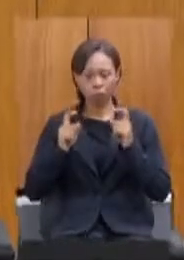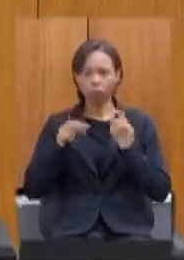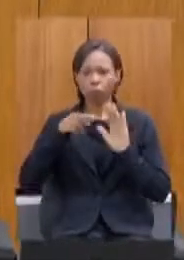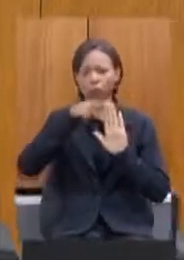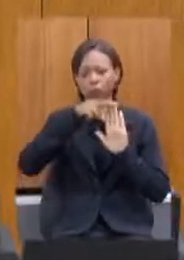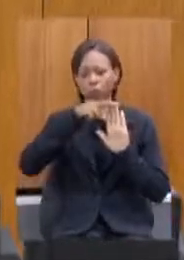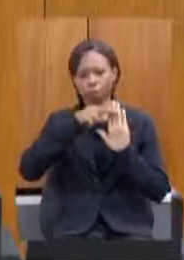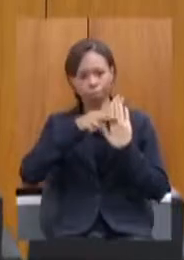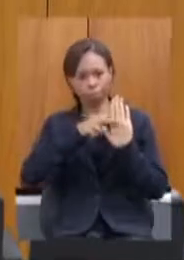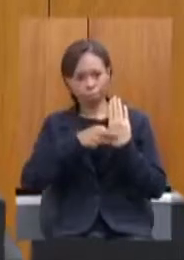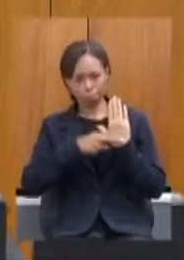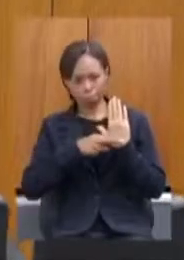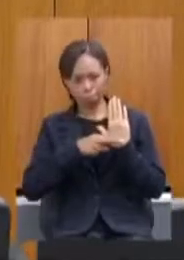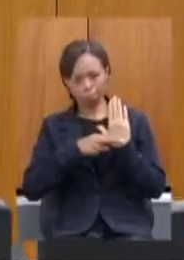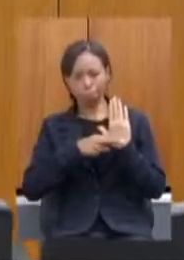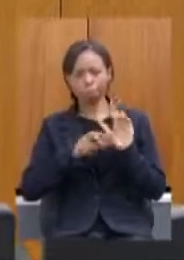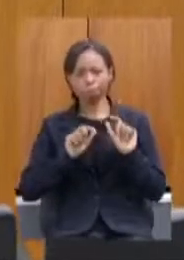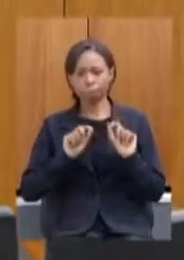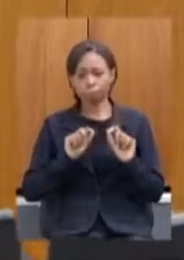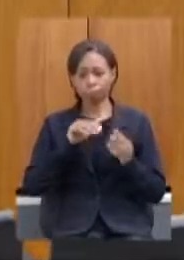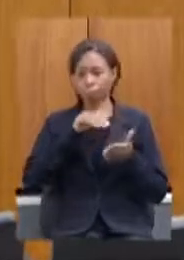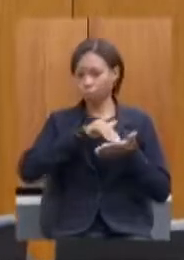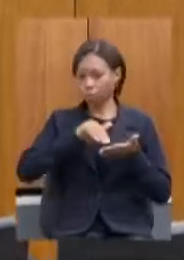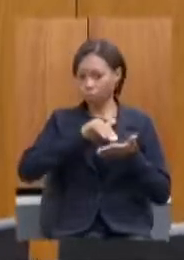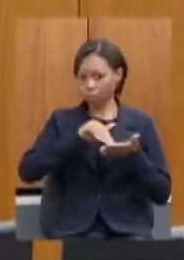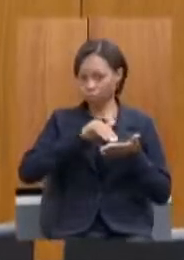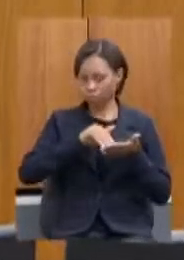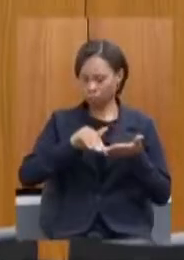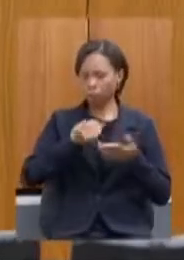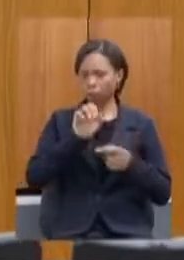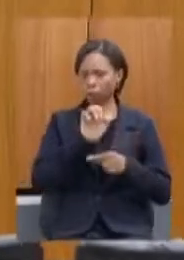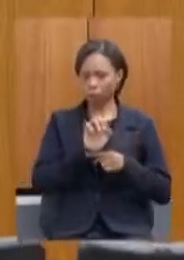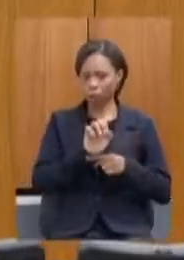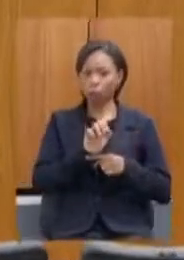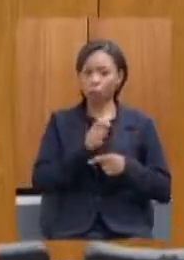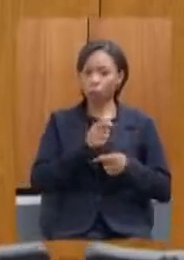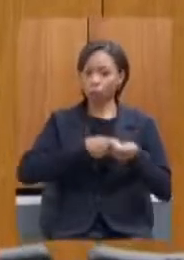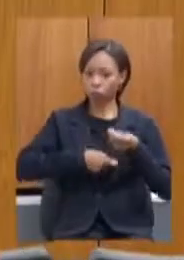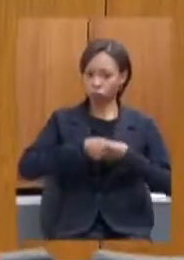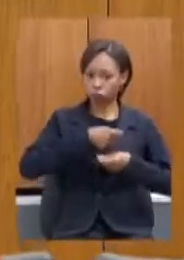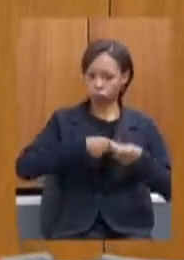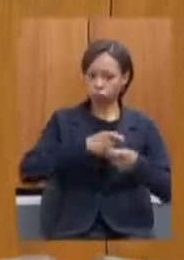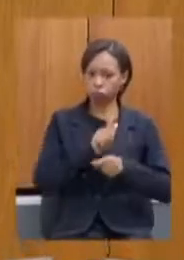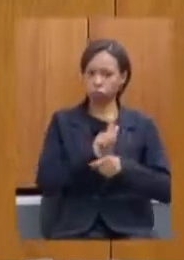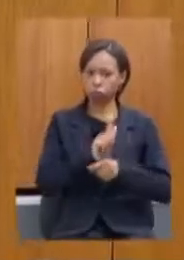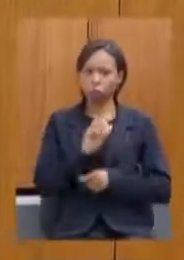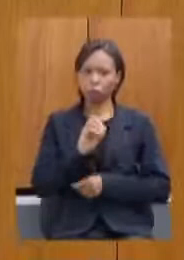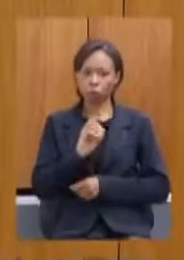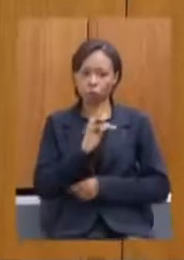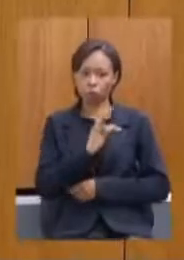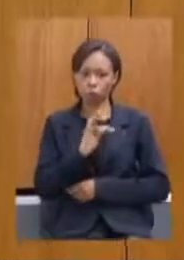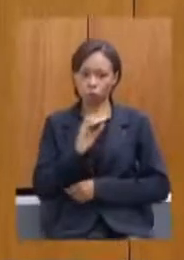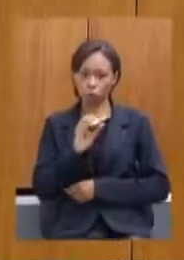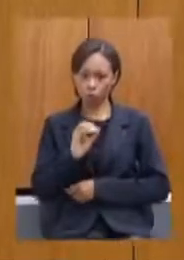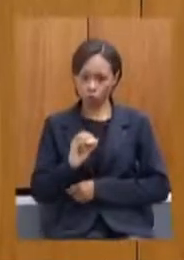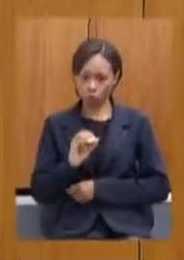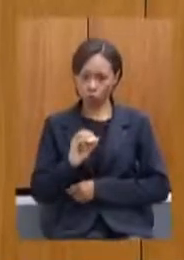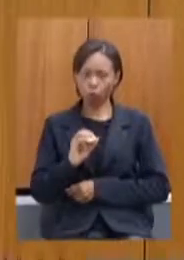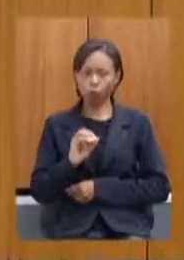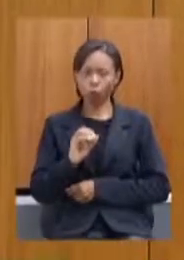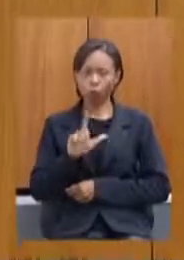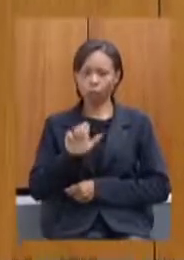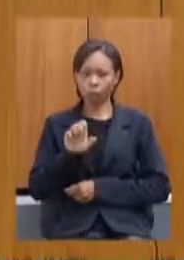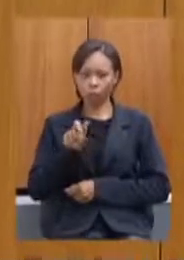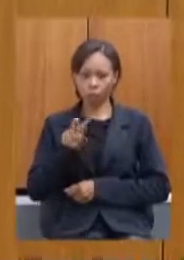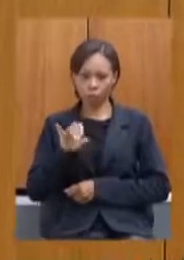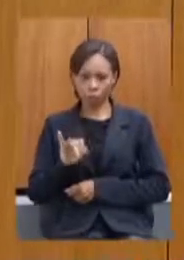procedimentos. O secretário de Estado de Planejamento e Gestão, excelentíssimo senhor Otto Alexandre Levi, disporá de até 20 minutos para a